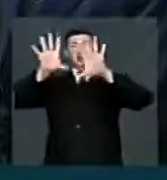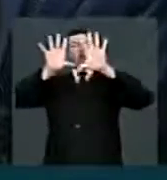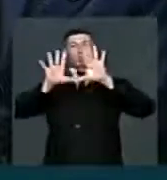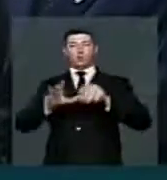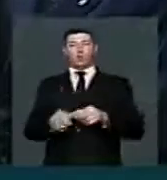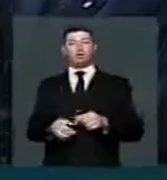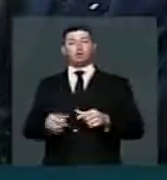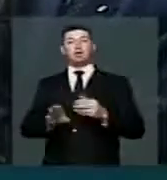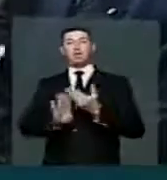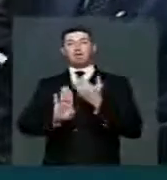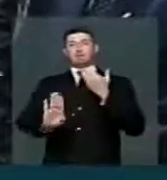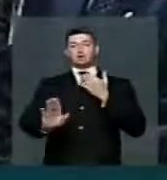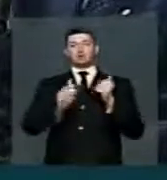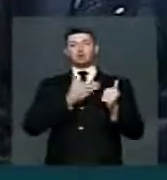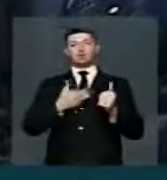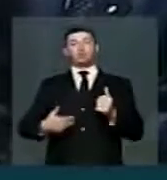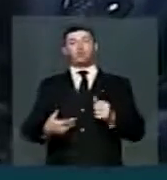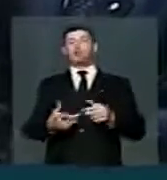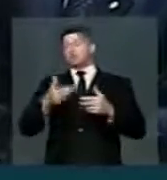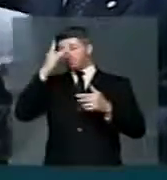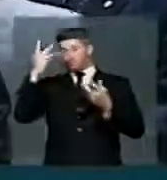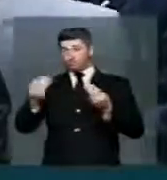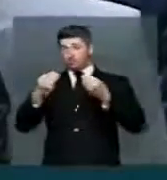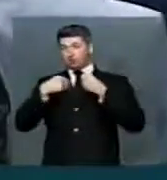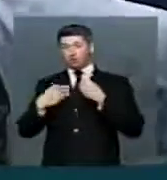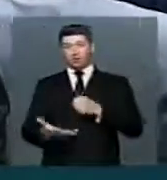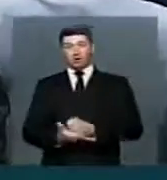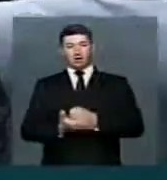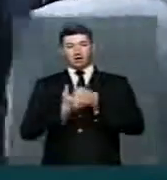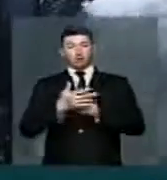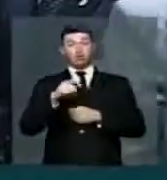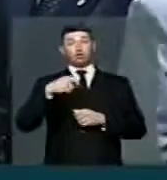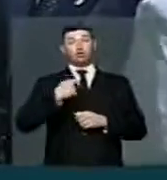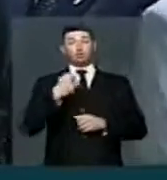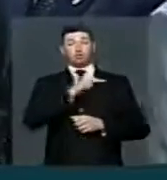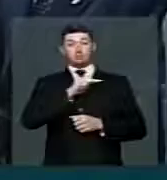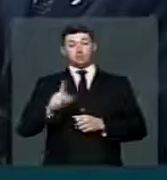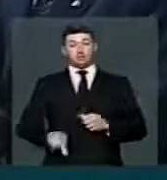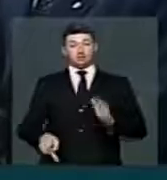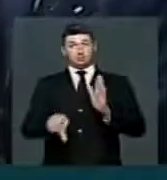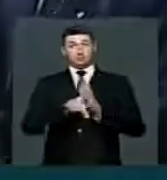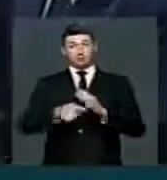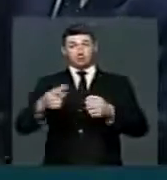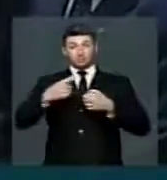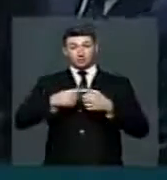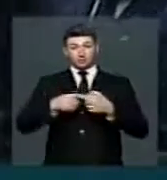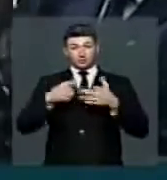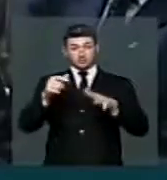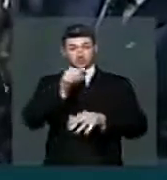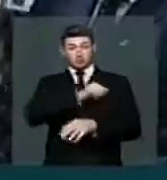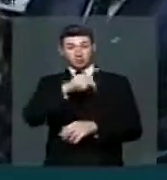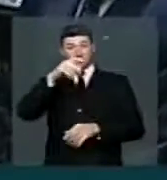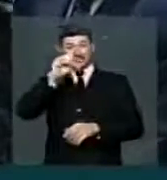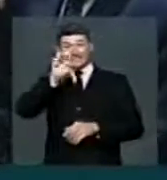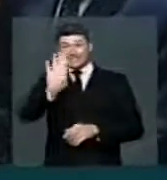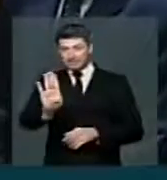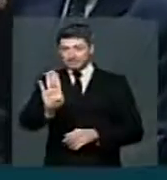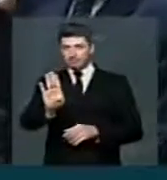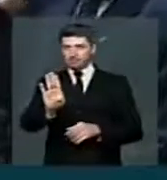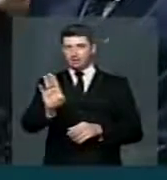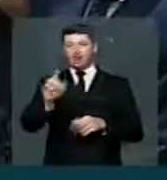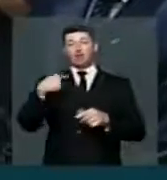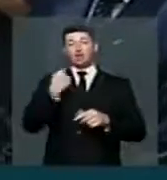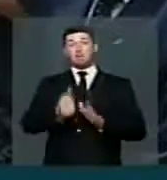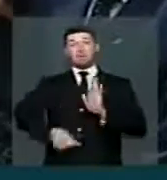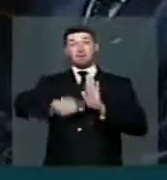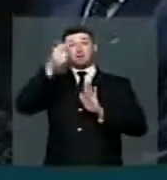aqueles que me conferiram a possibilidade de ser o presidente do município do Rio de Janeiro do PSB. nossa primeira